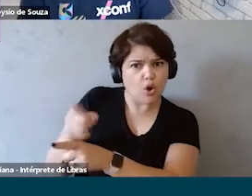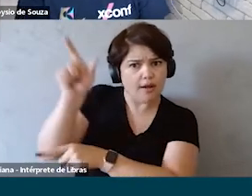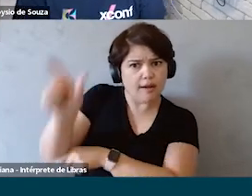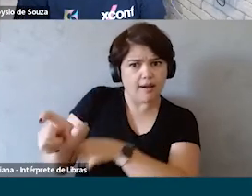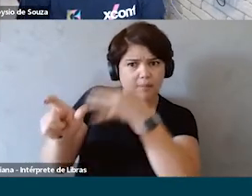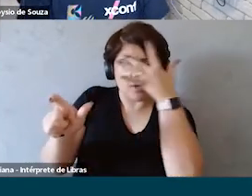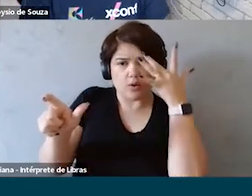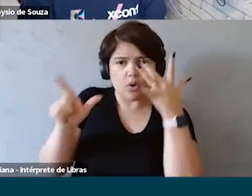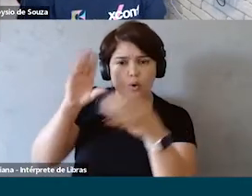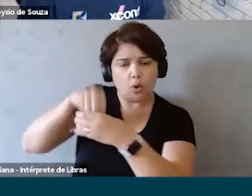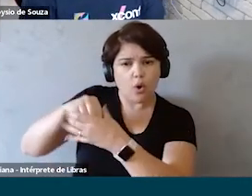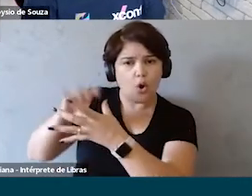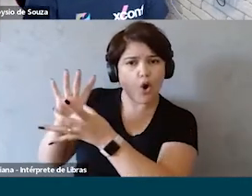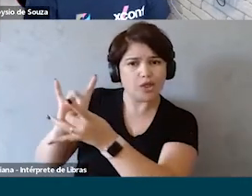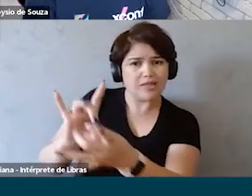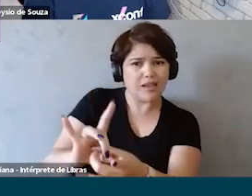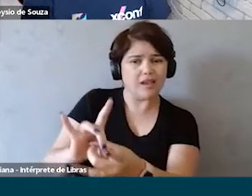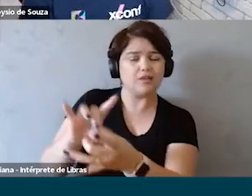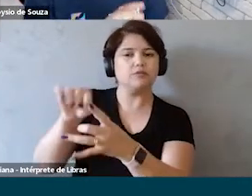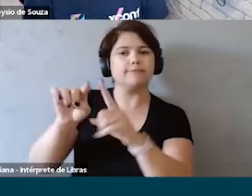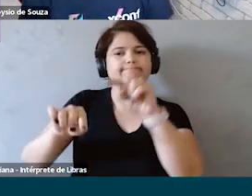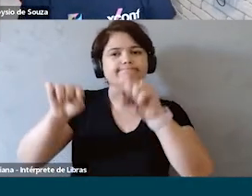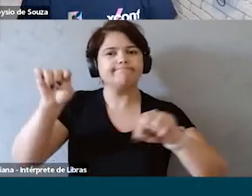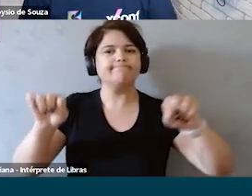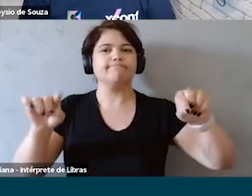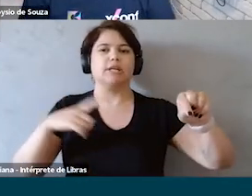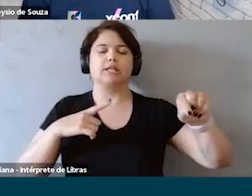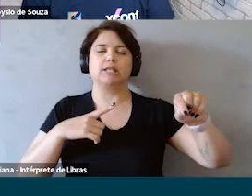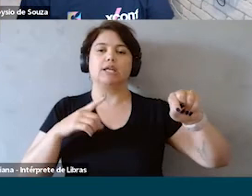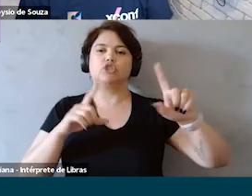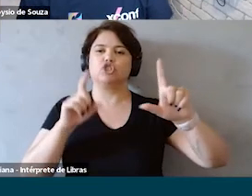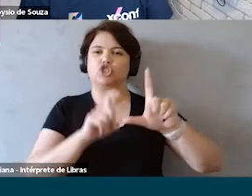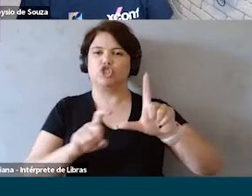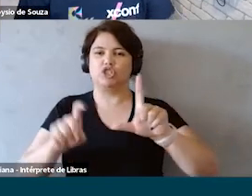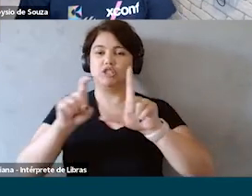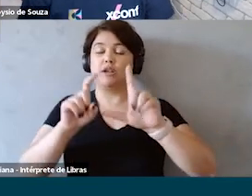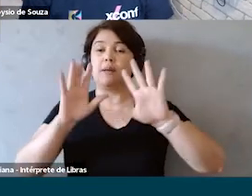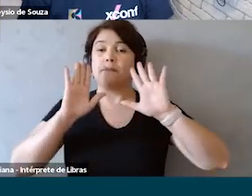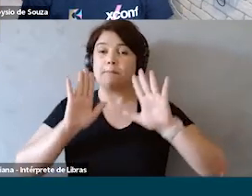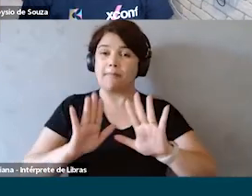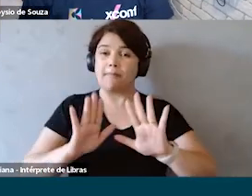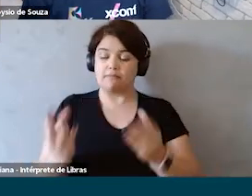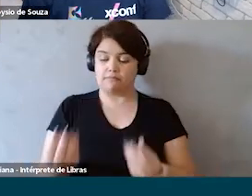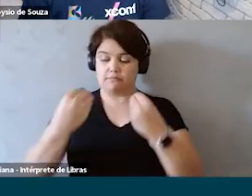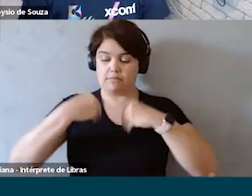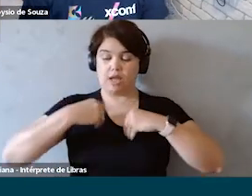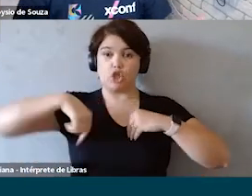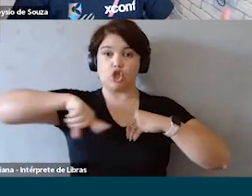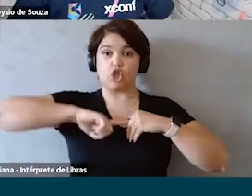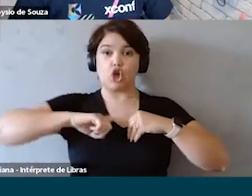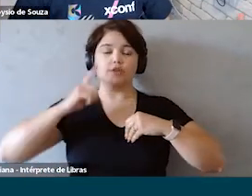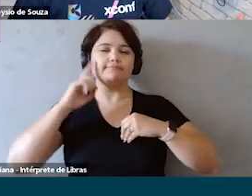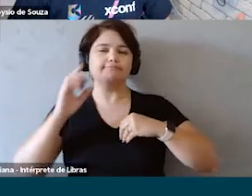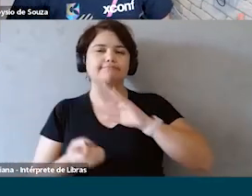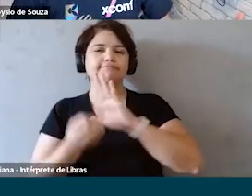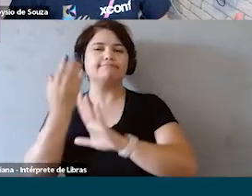daquela pessoa naquele contexto com aquele nível de digitalização porém nos permite criar esse